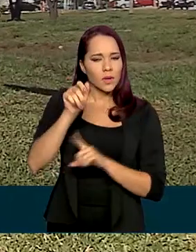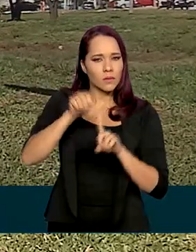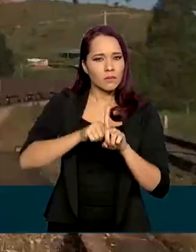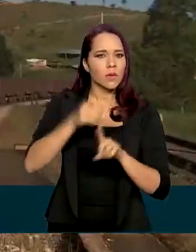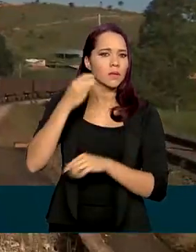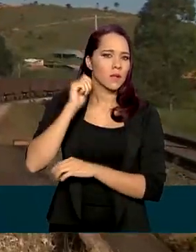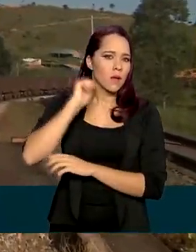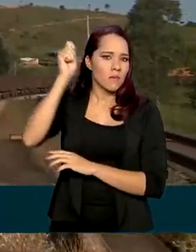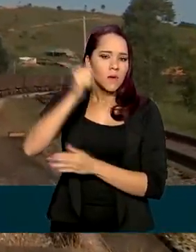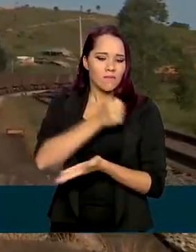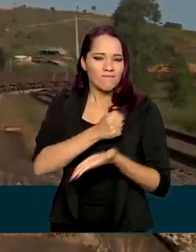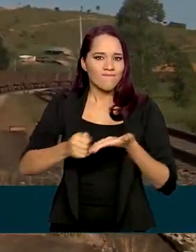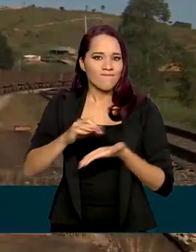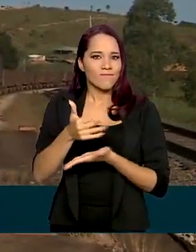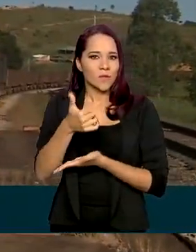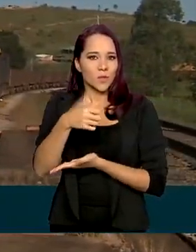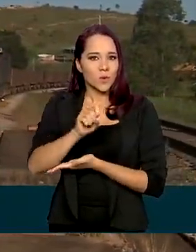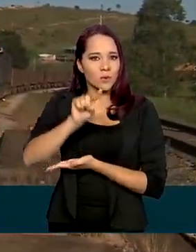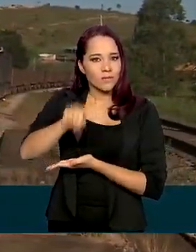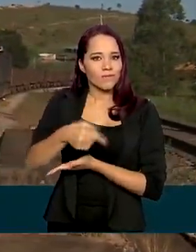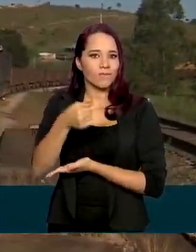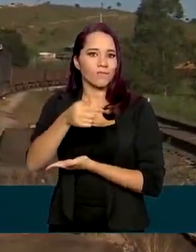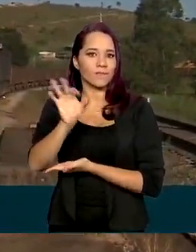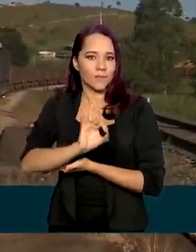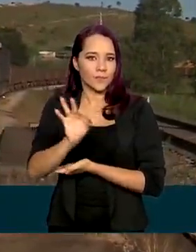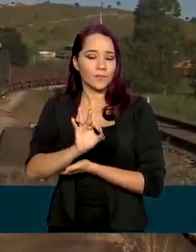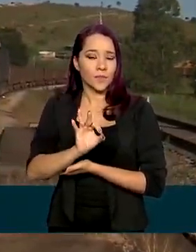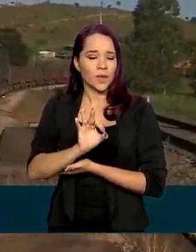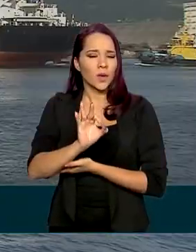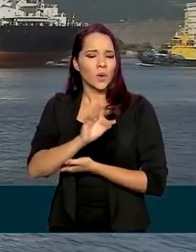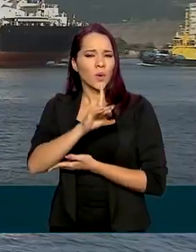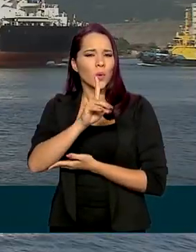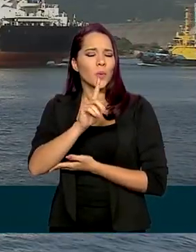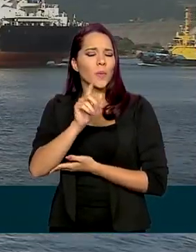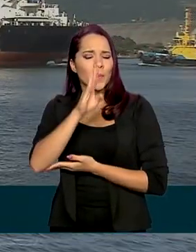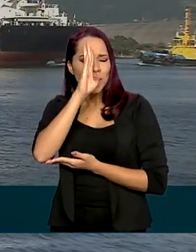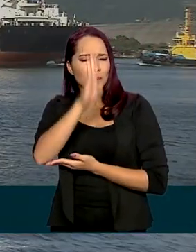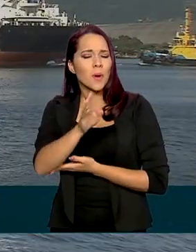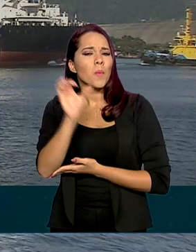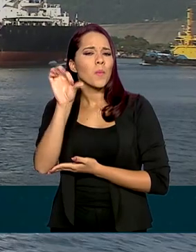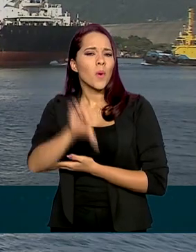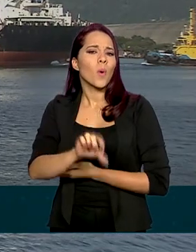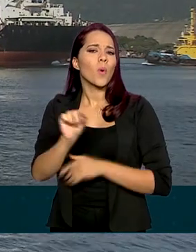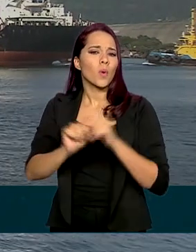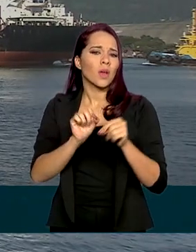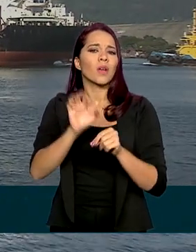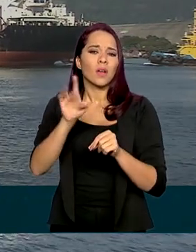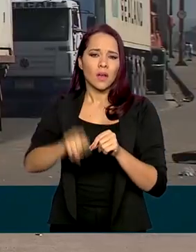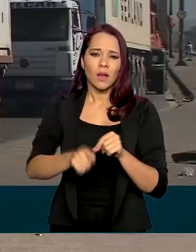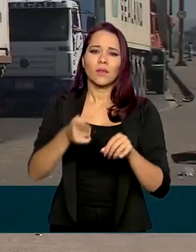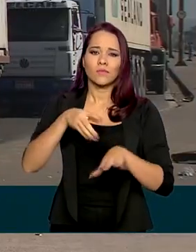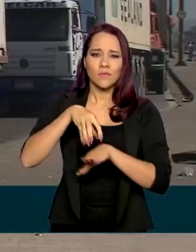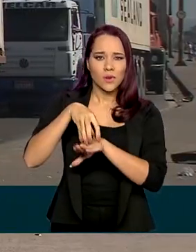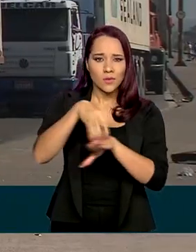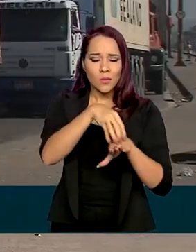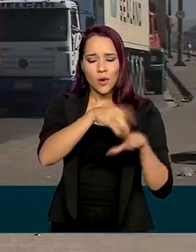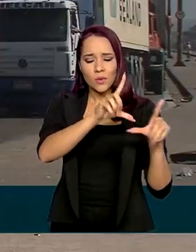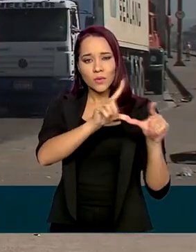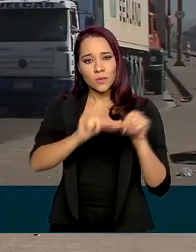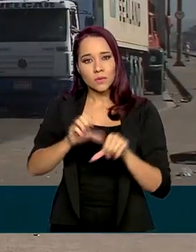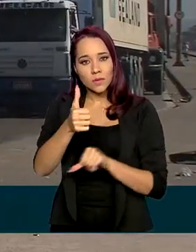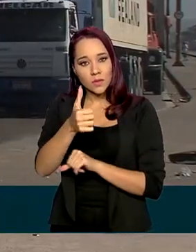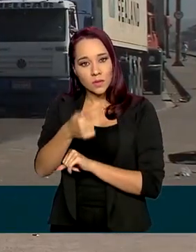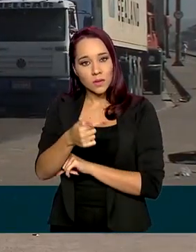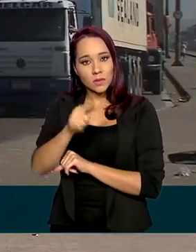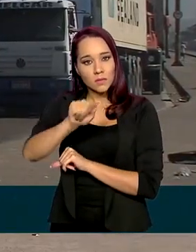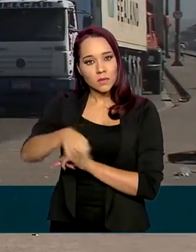uma perda de 18,7%. O principal impacto negativo em abril veio dos transportes, com uma redução de 17